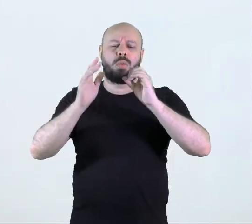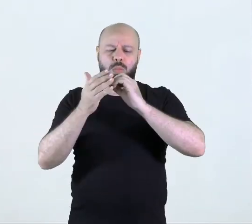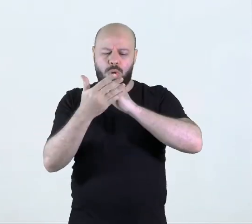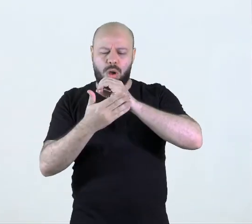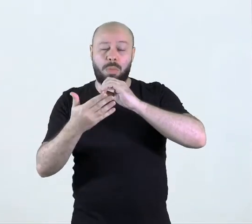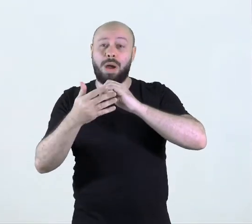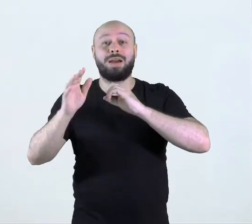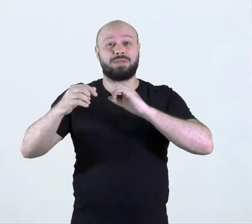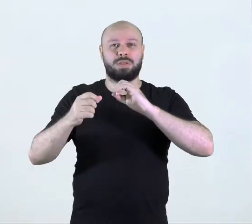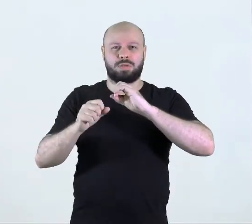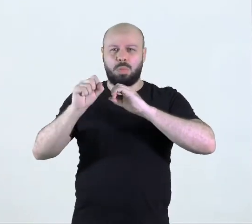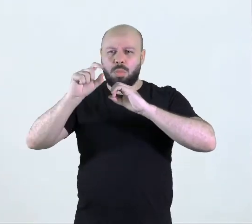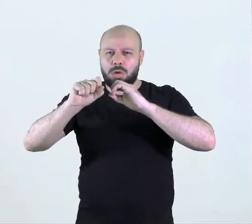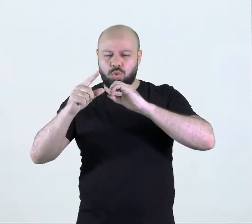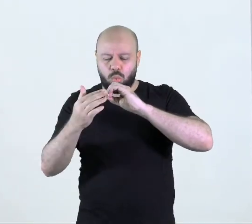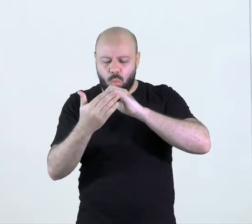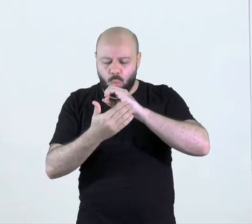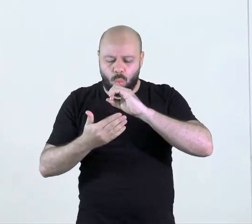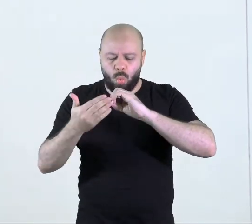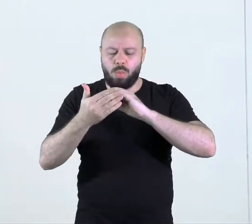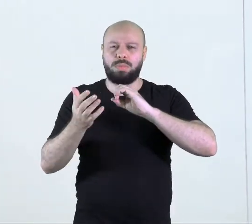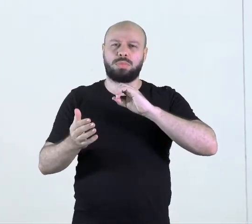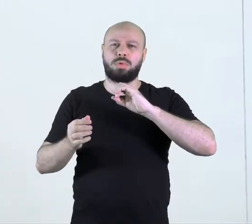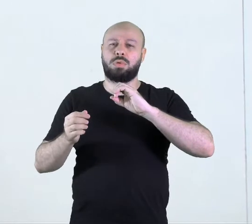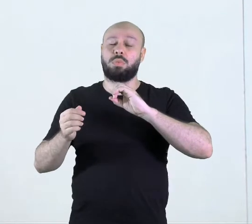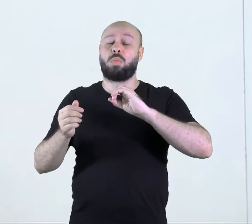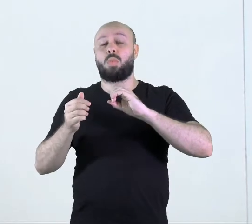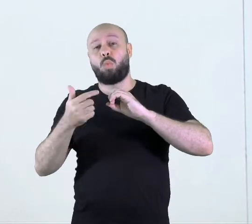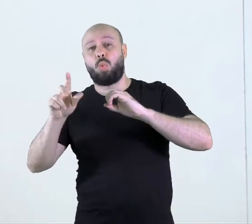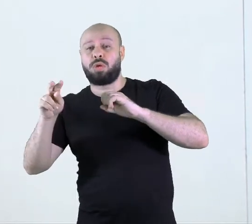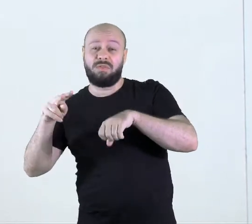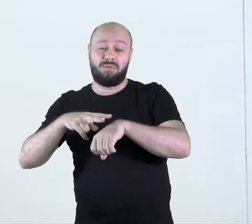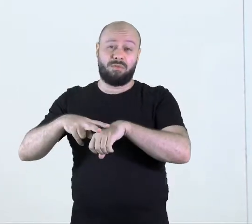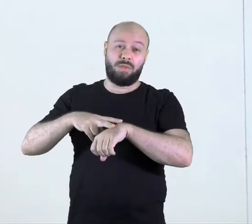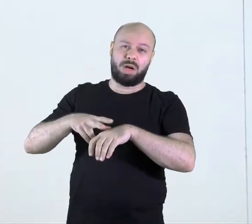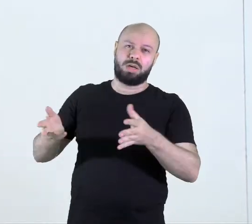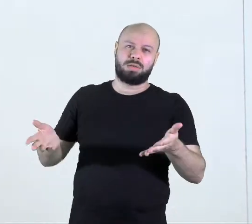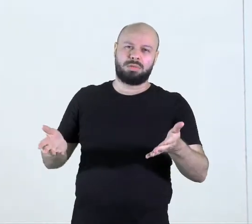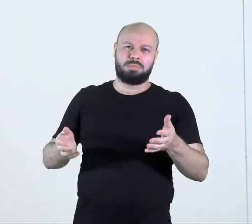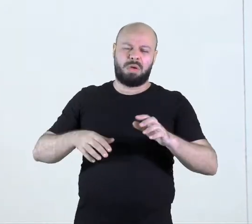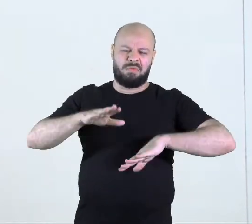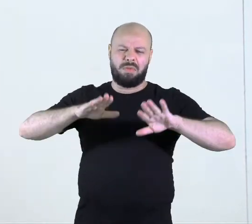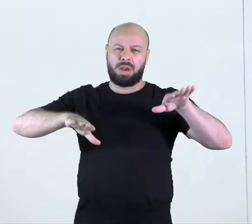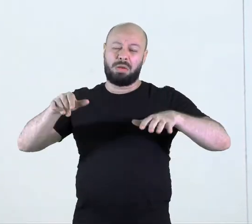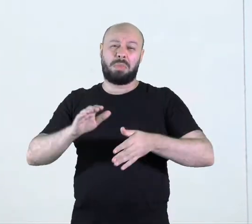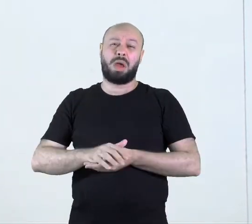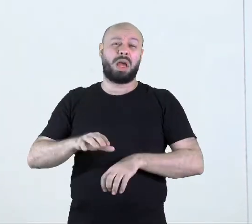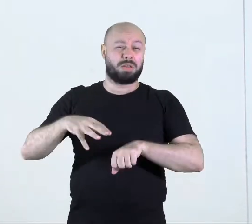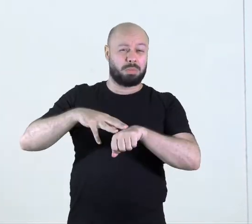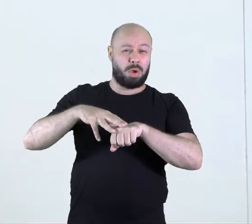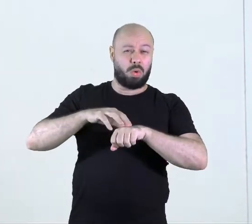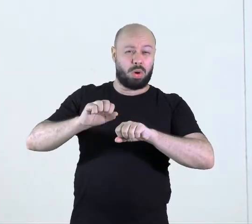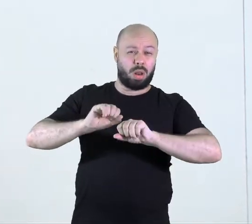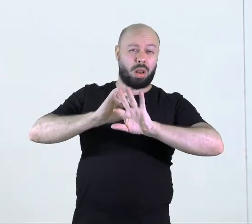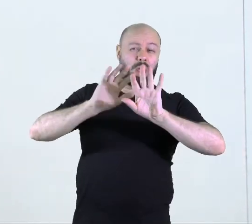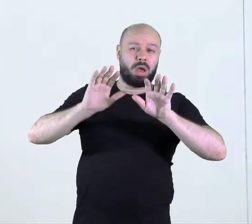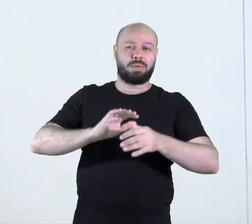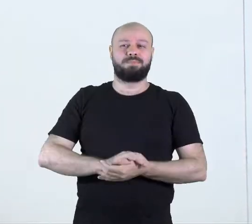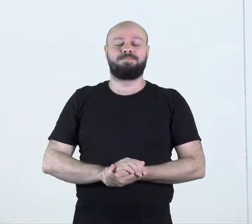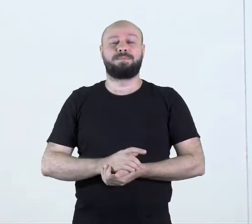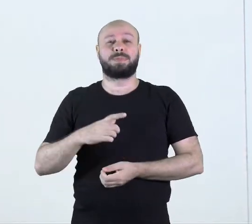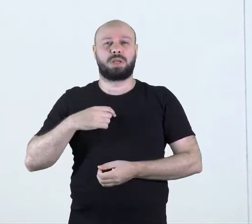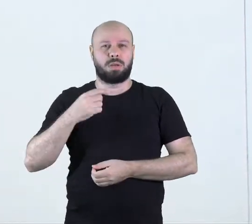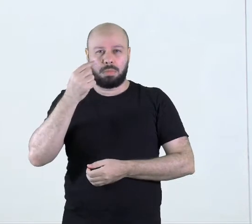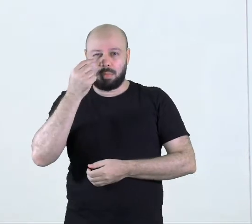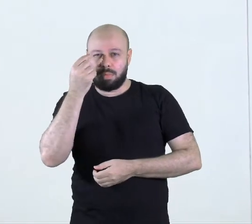azul, outras verde, aí varia. Marrom, claro. Então, essa parte do